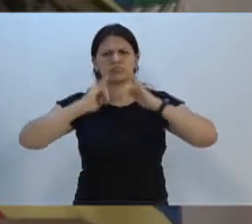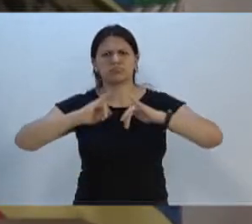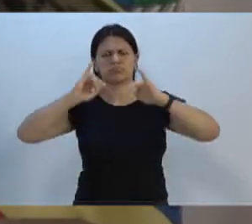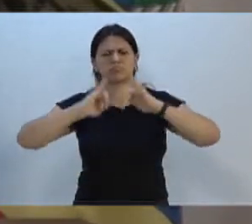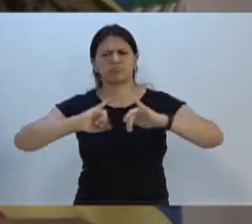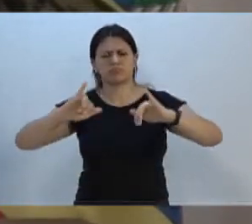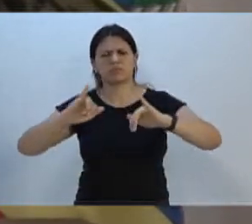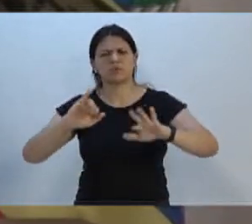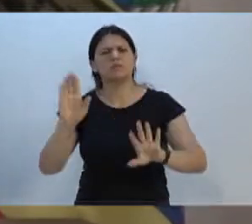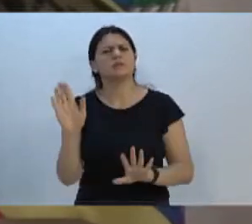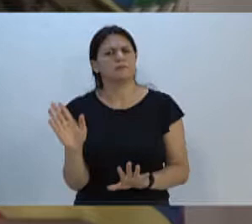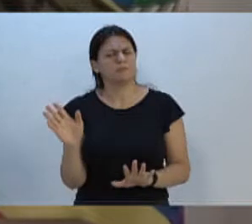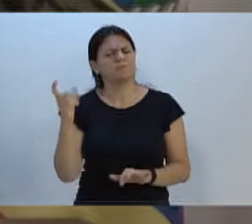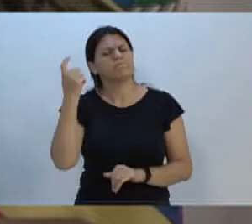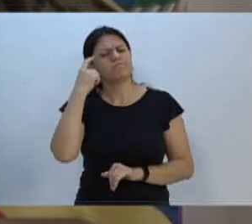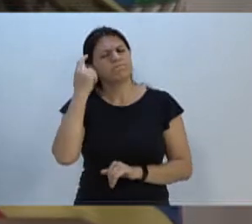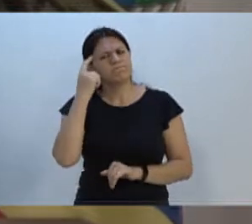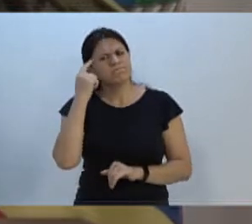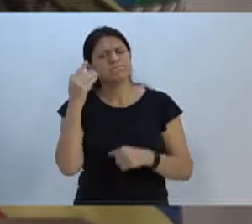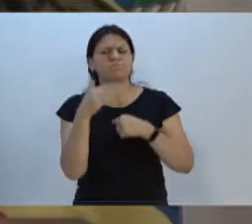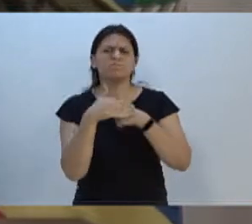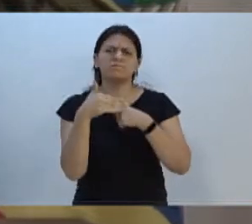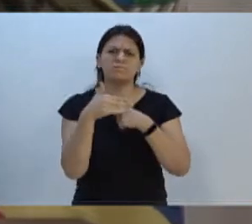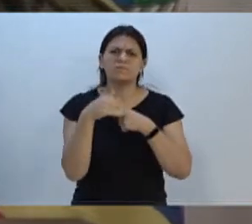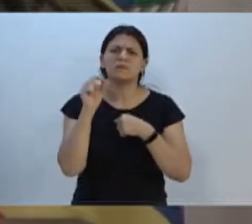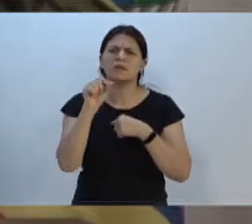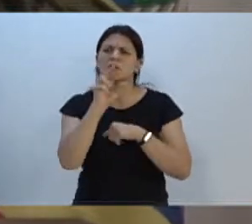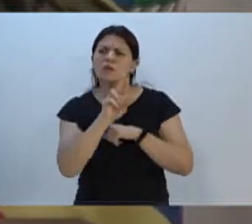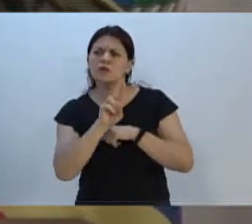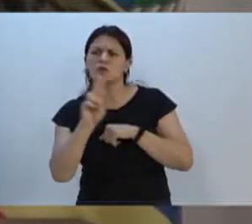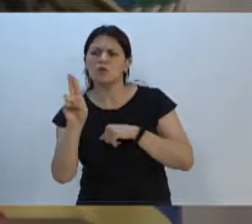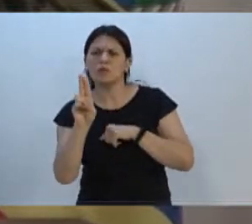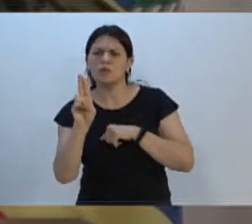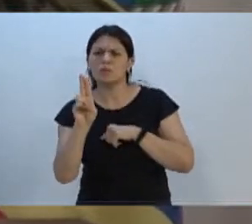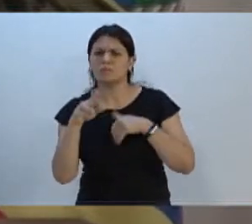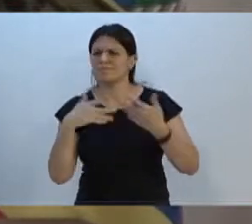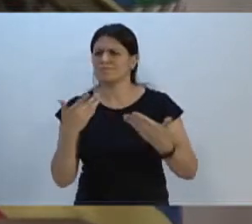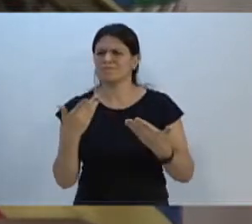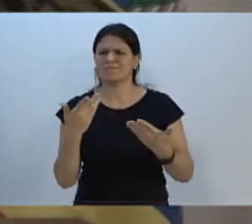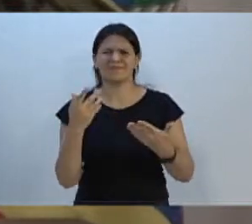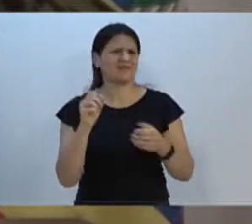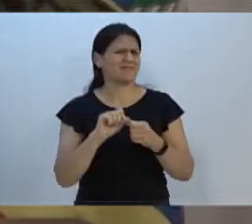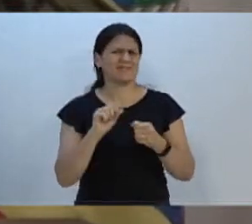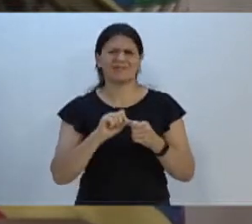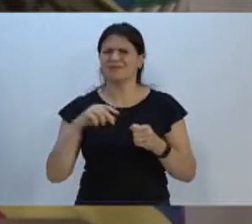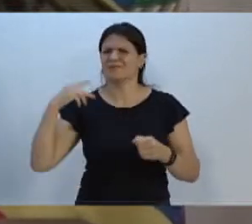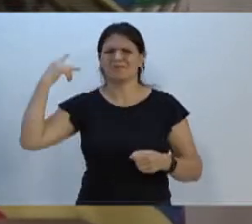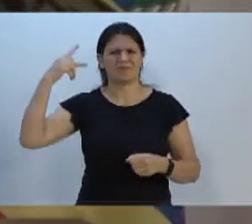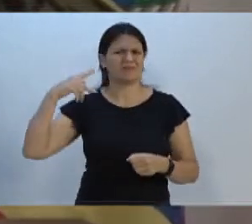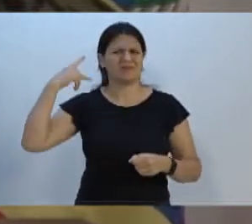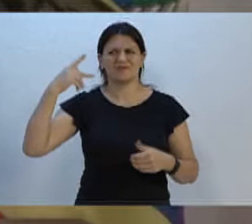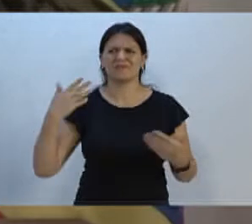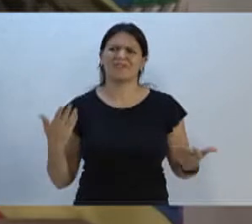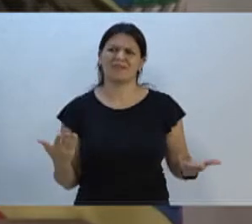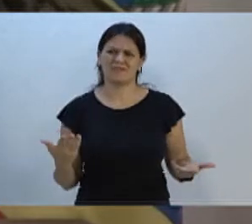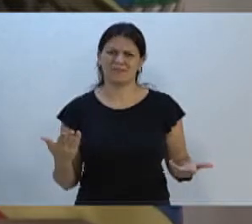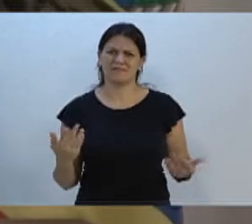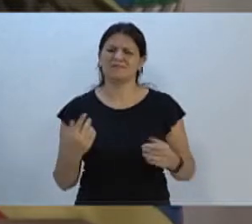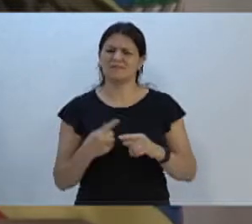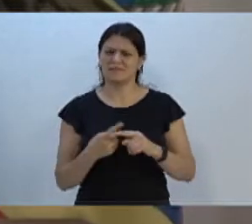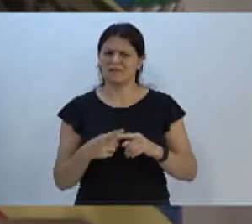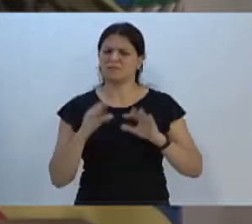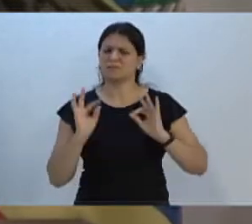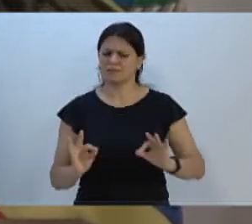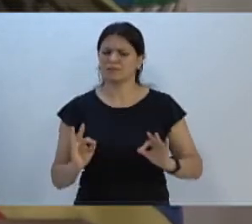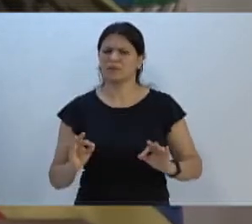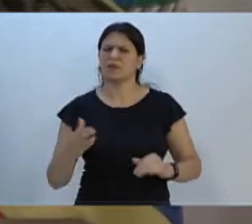pensem com carinho quem vai botar o nome à disposição para não fazer politicagem em cima da LBF, que pode ter certeza